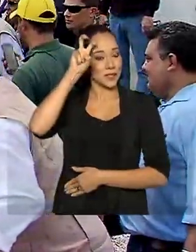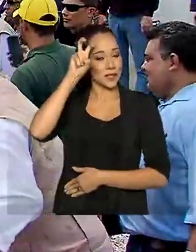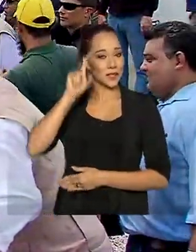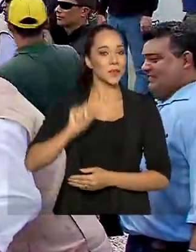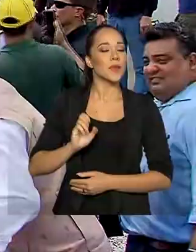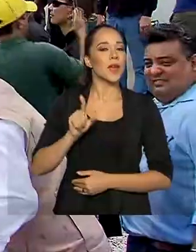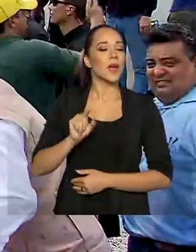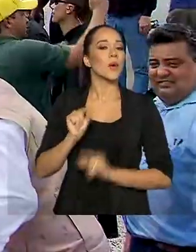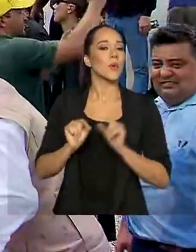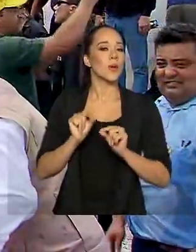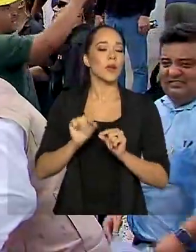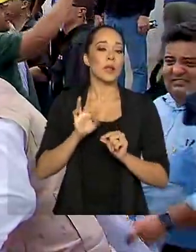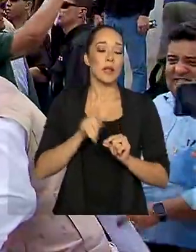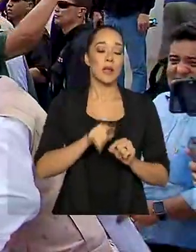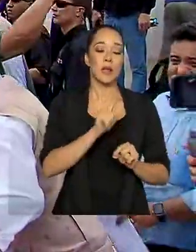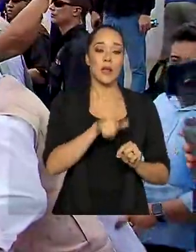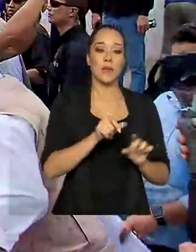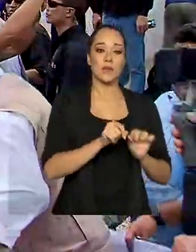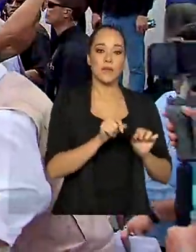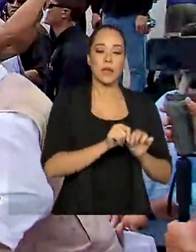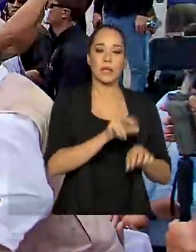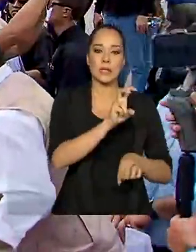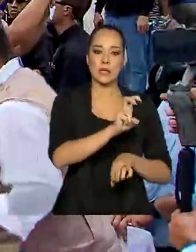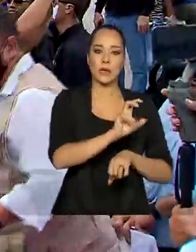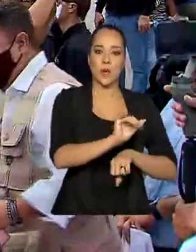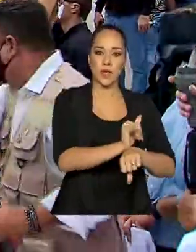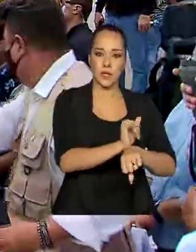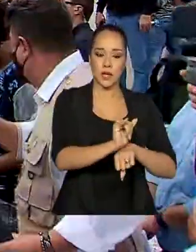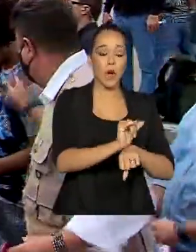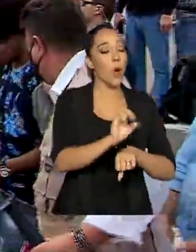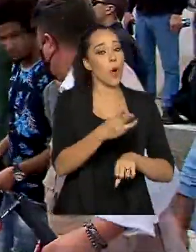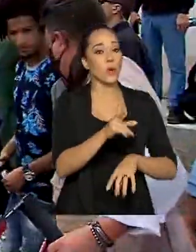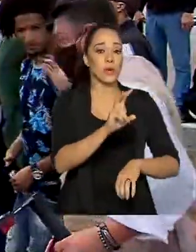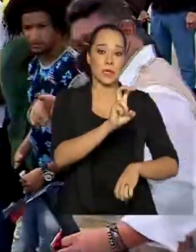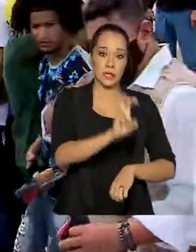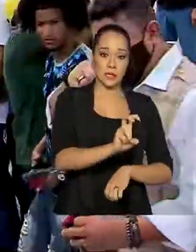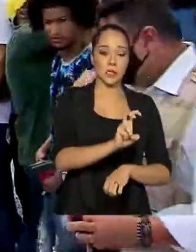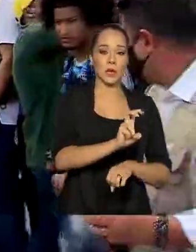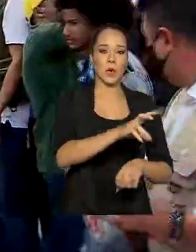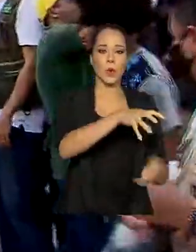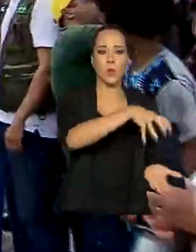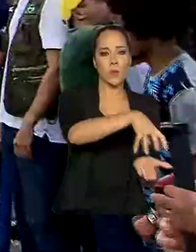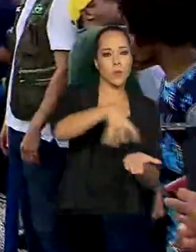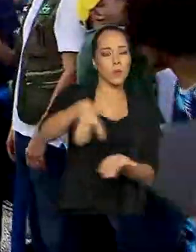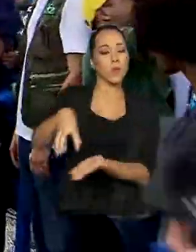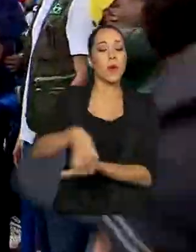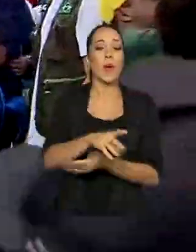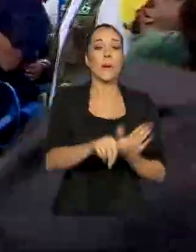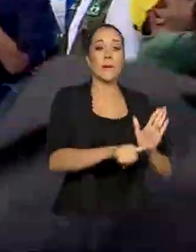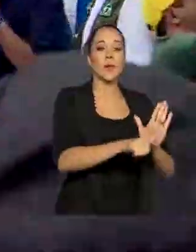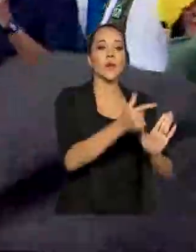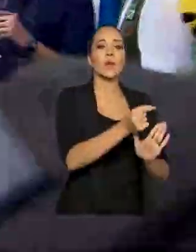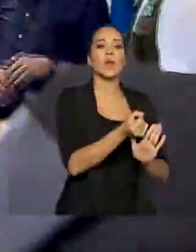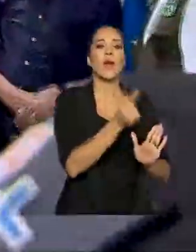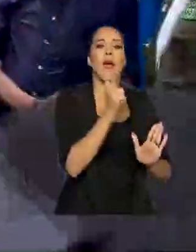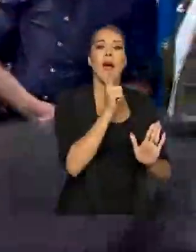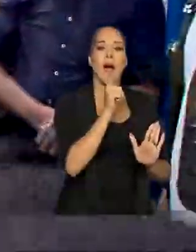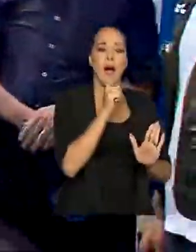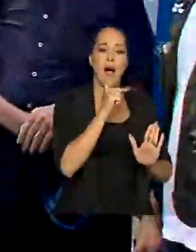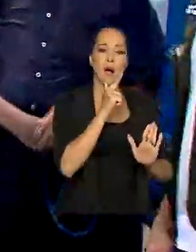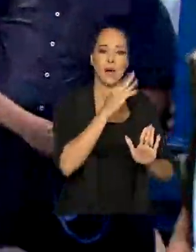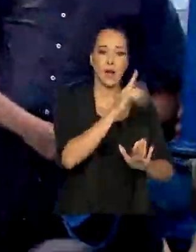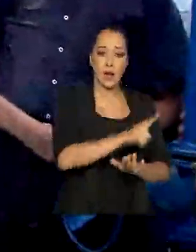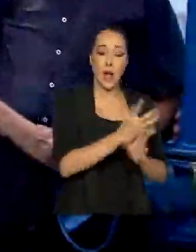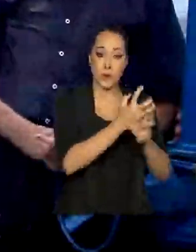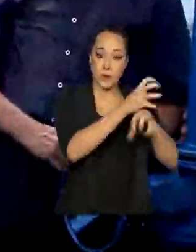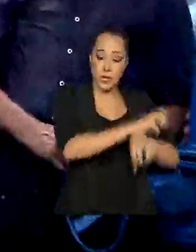é realizada em cinco ações ou cinco unidades. A primeira delas é a captação de água no canal